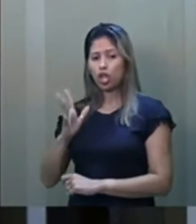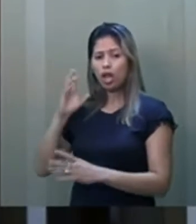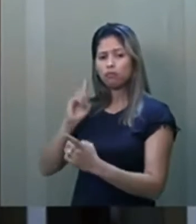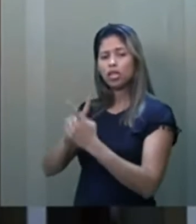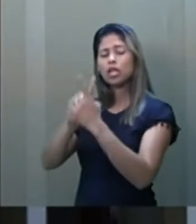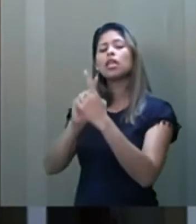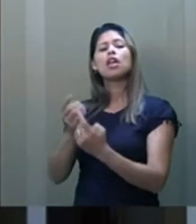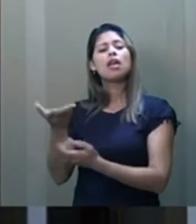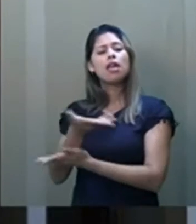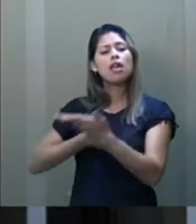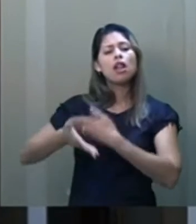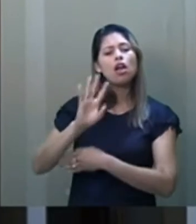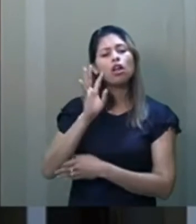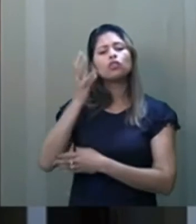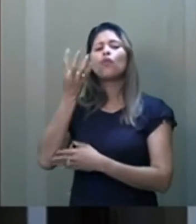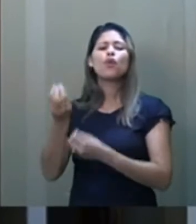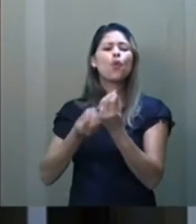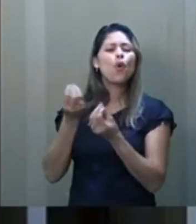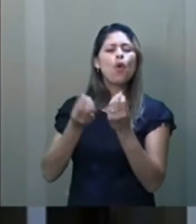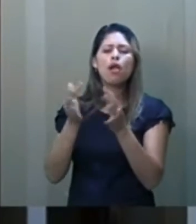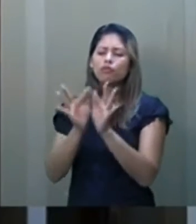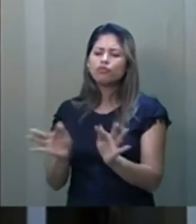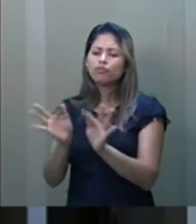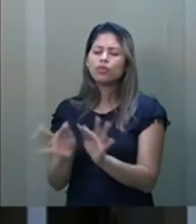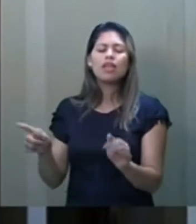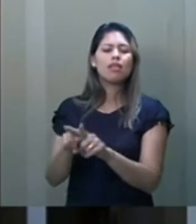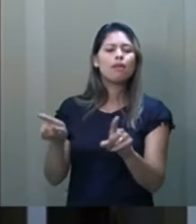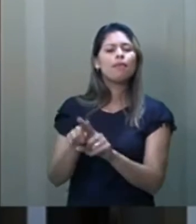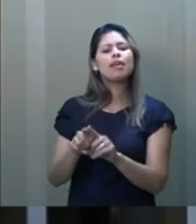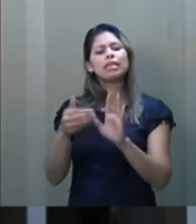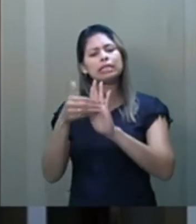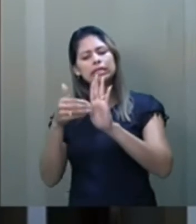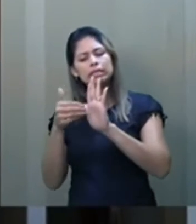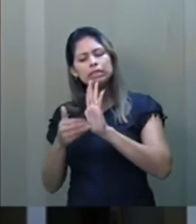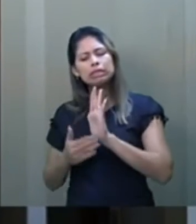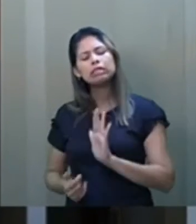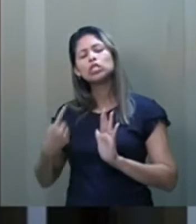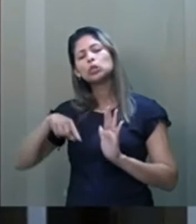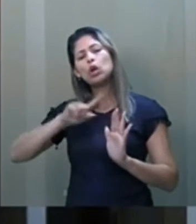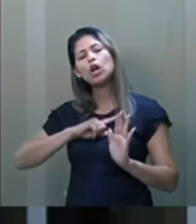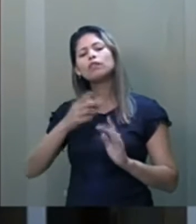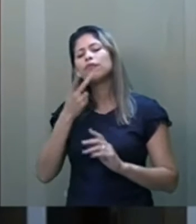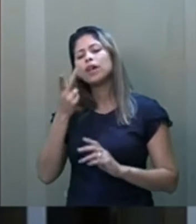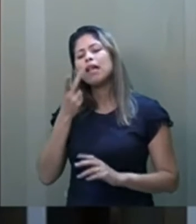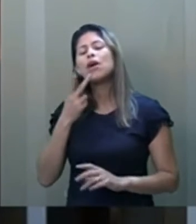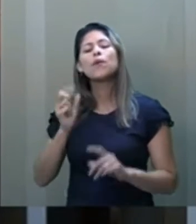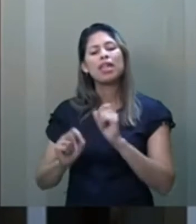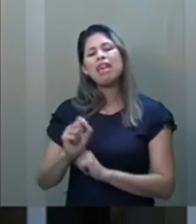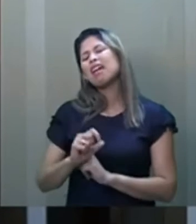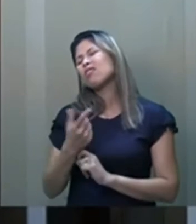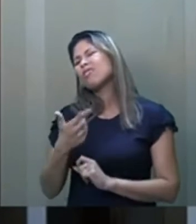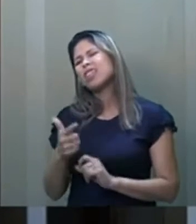forma, nós estamos simplificando e desburocratizando é o que mais a gente fala no Brasil, é desburocratizar,